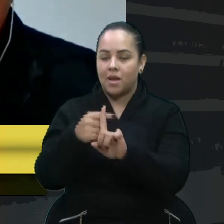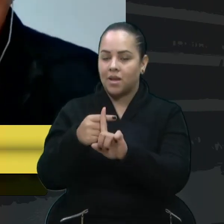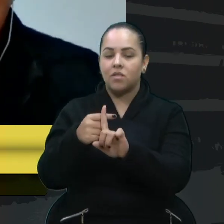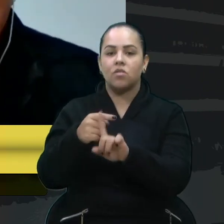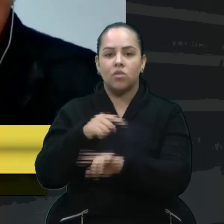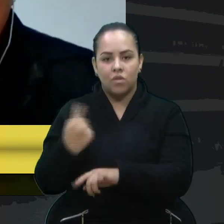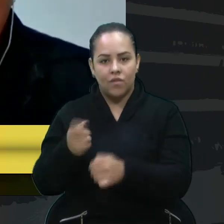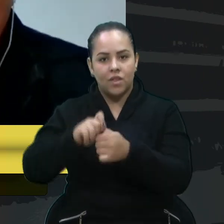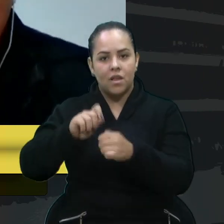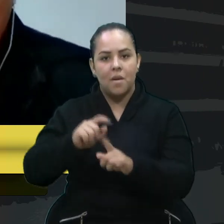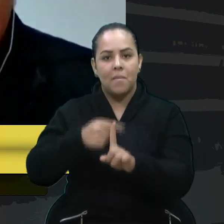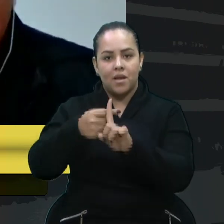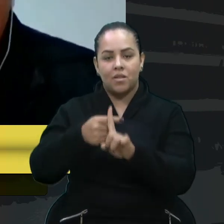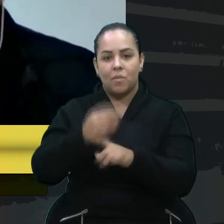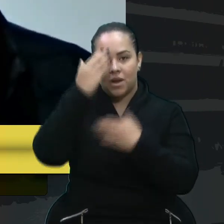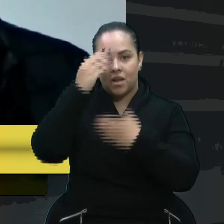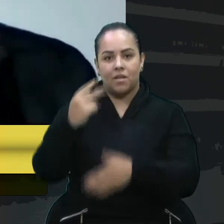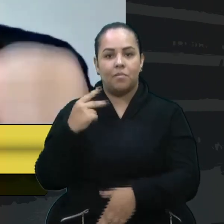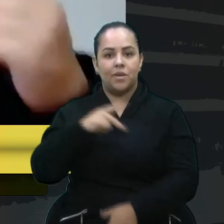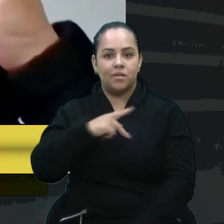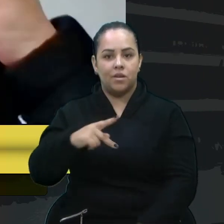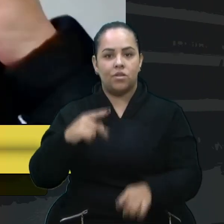presidente, senhoras e senhores vereadores.